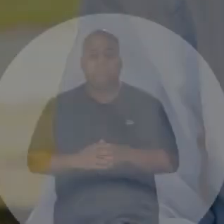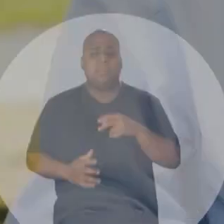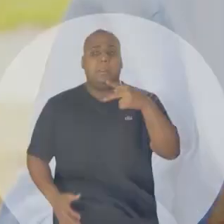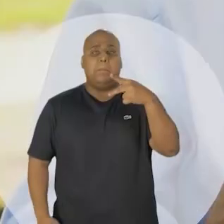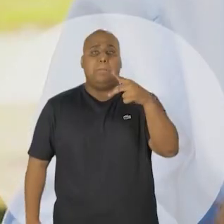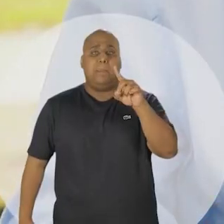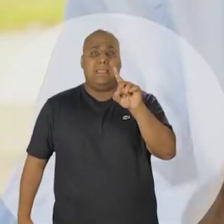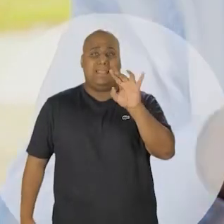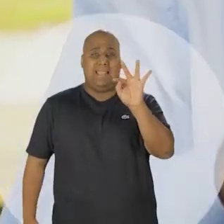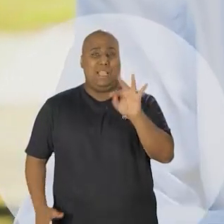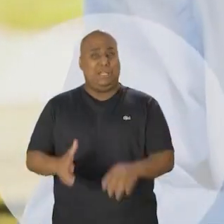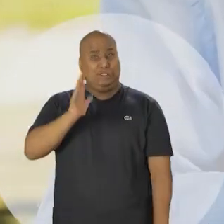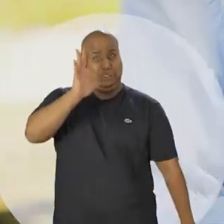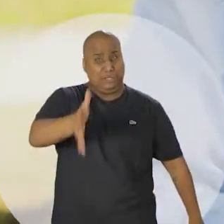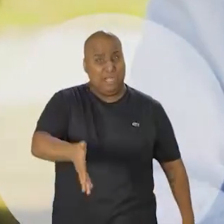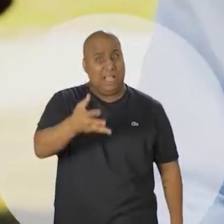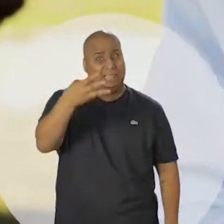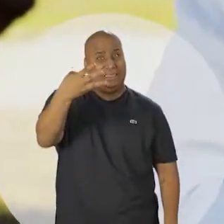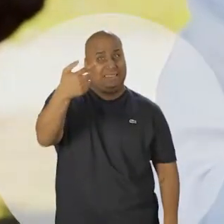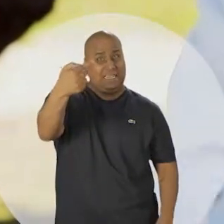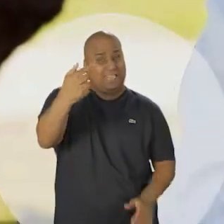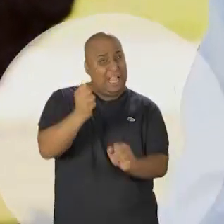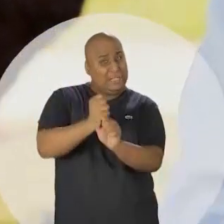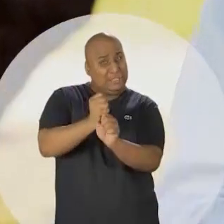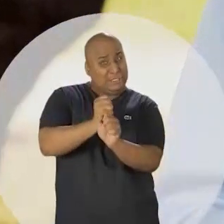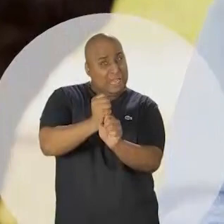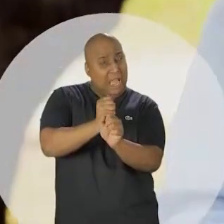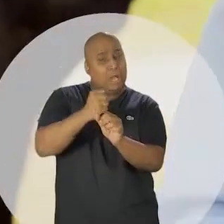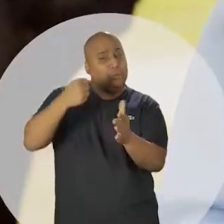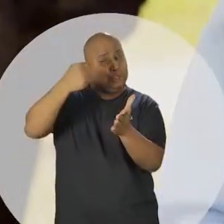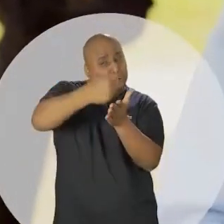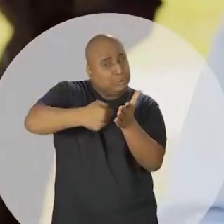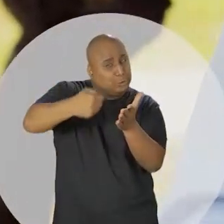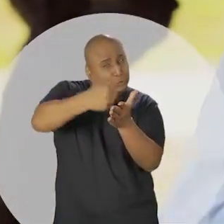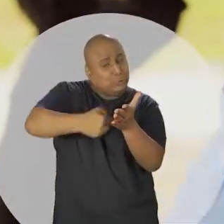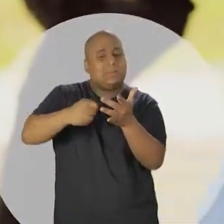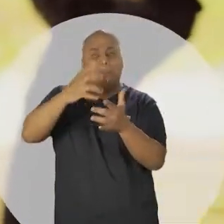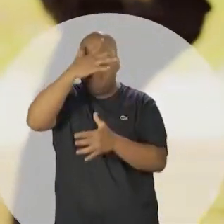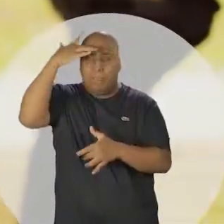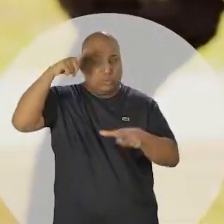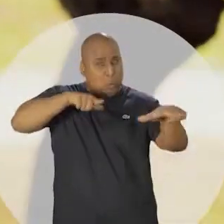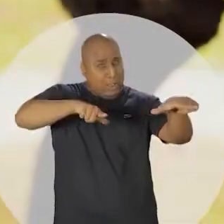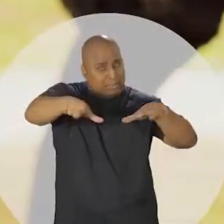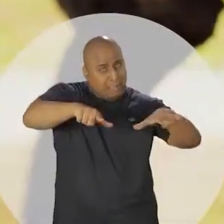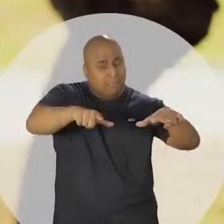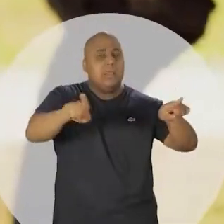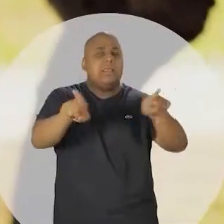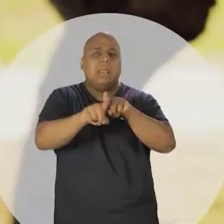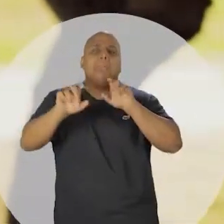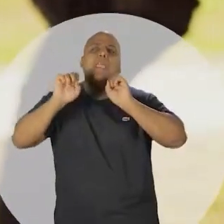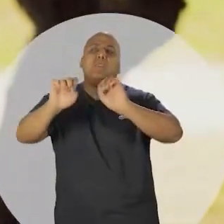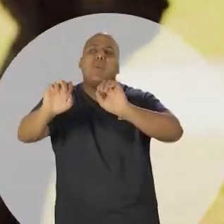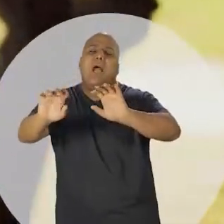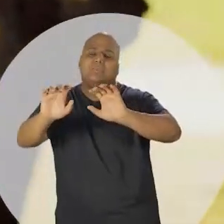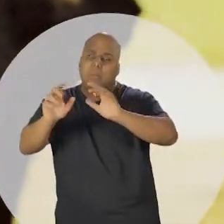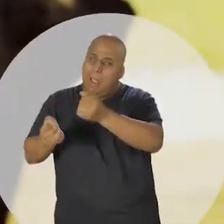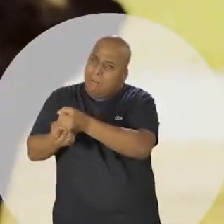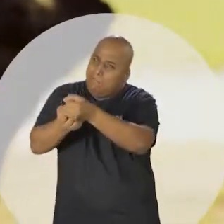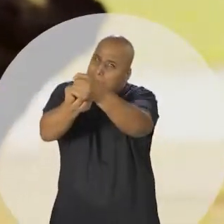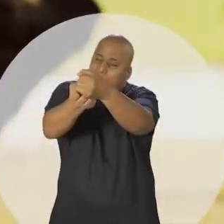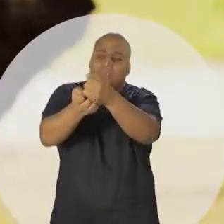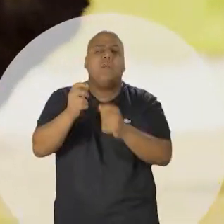O PDT tem 37 anos de história e de luta a favor do trabalhador e da educação de qualidade.